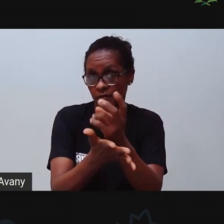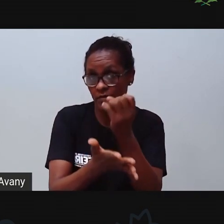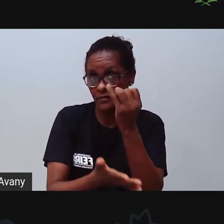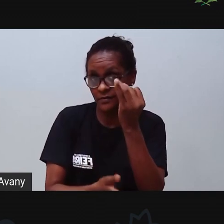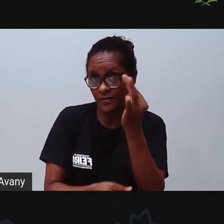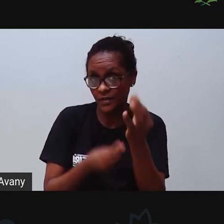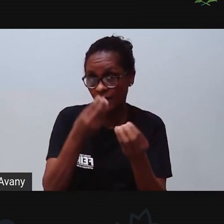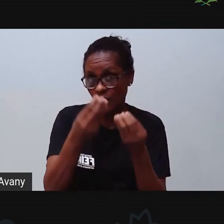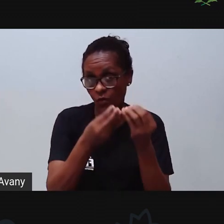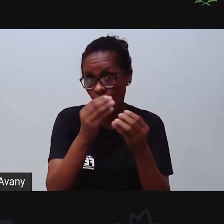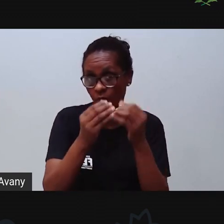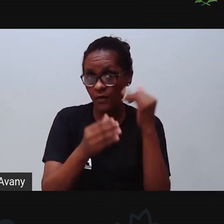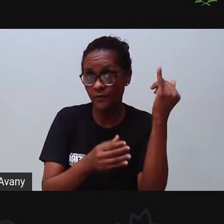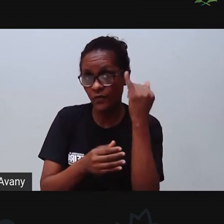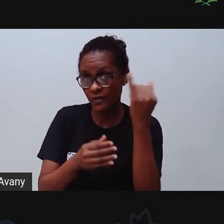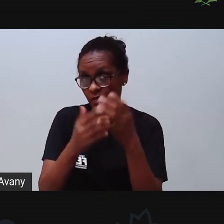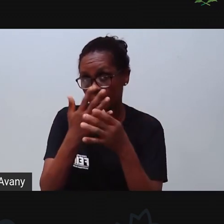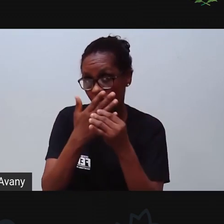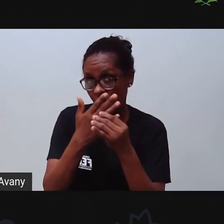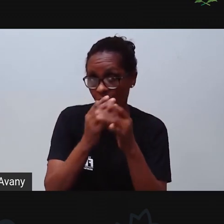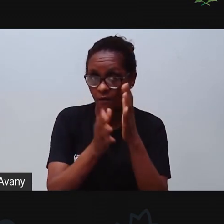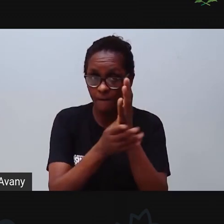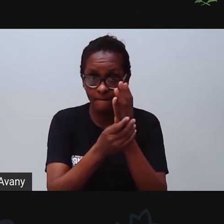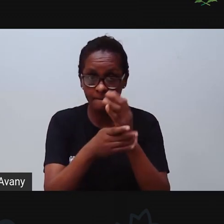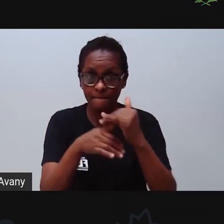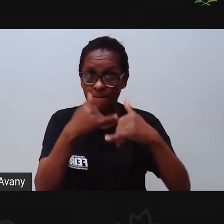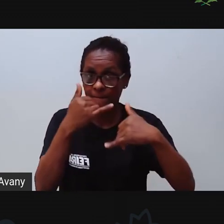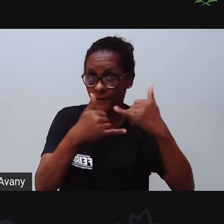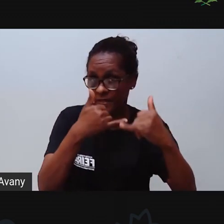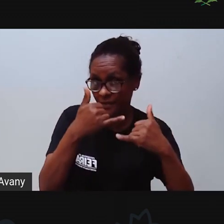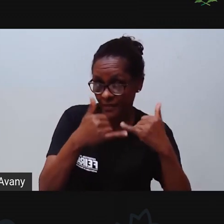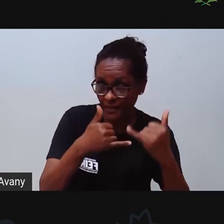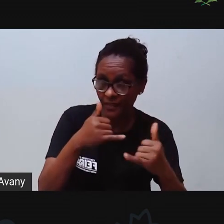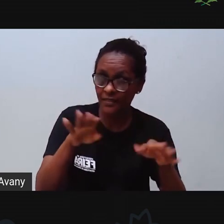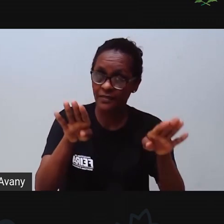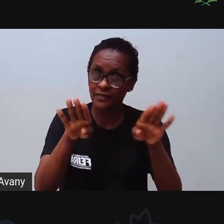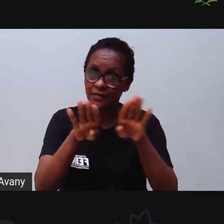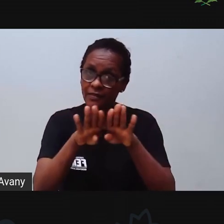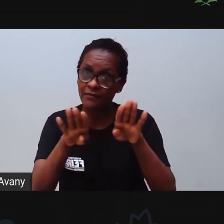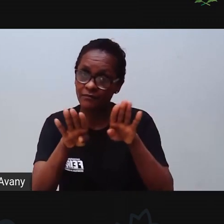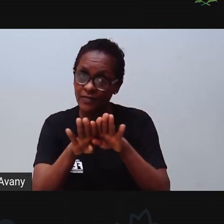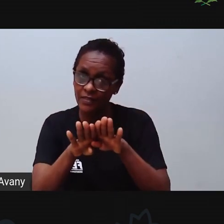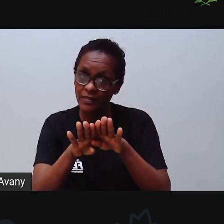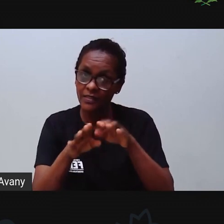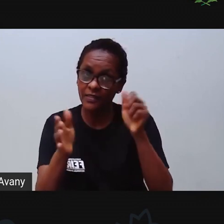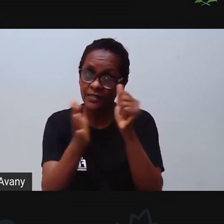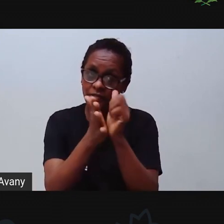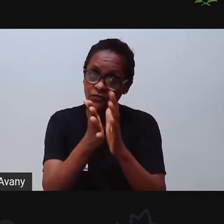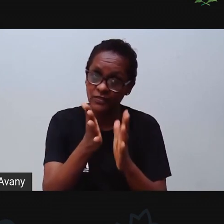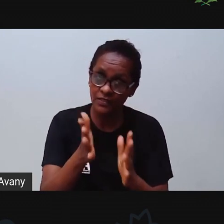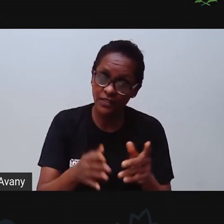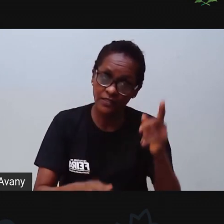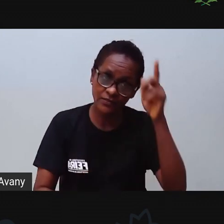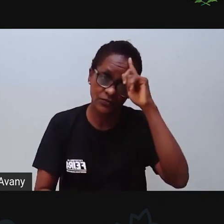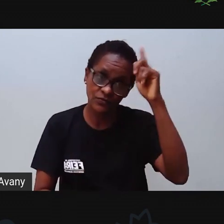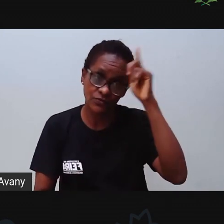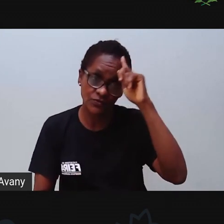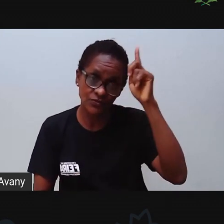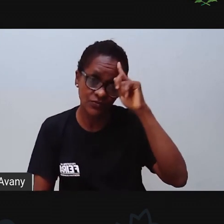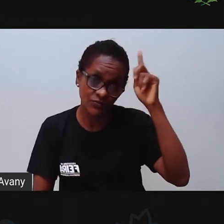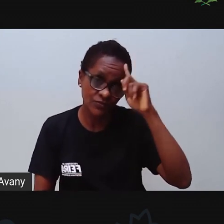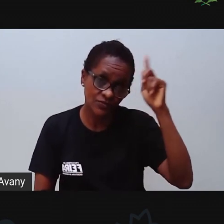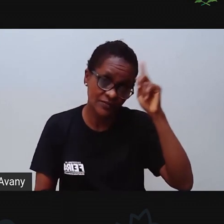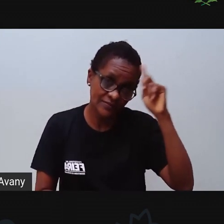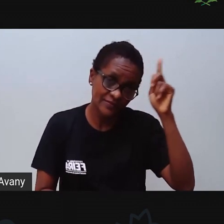mãos, né? Nós vimos que nós podemos brincar com as mãos, nós podemos fazer nossas atividades diárias usando as mãos.